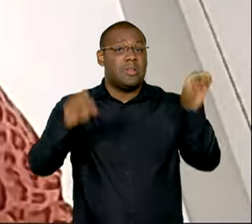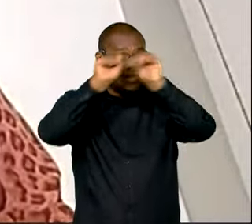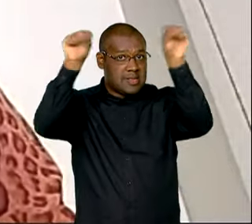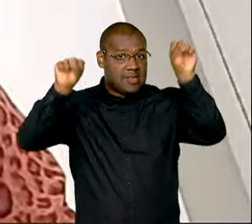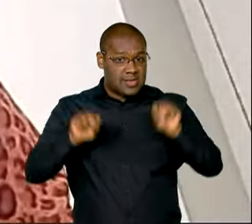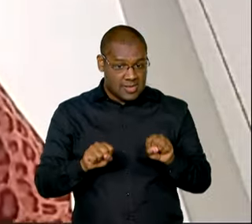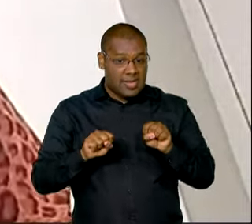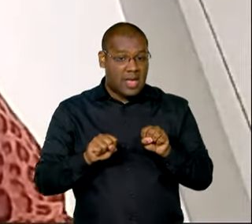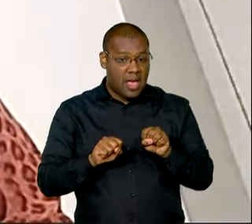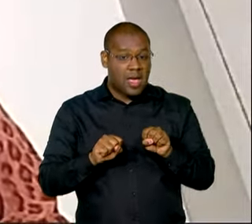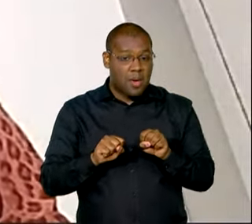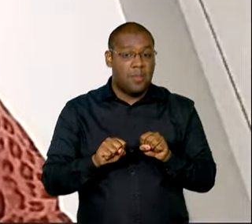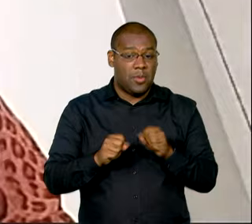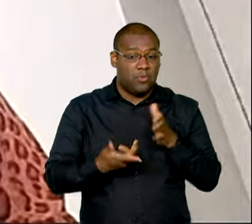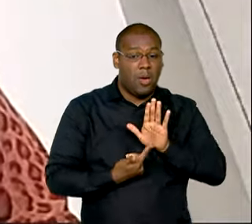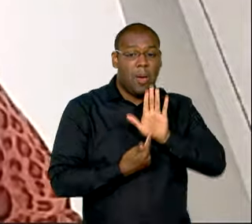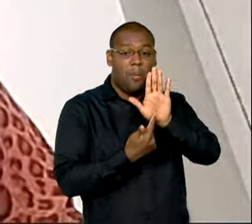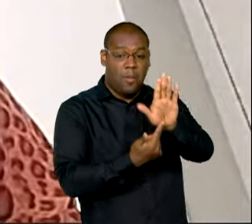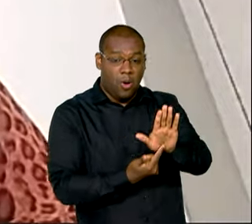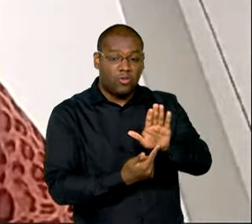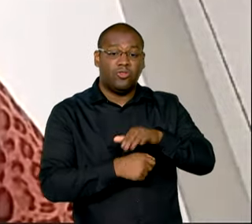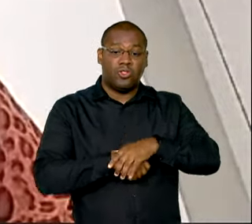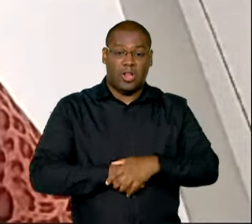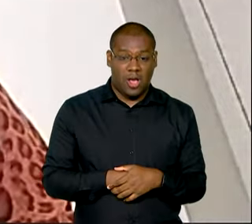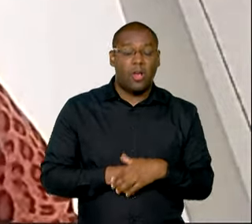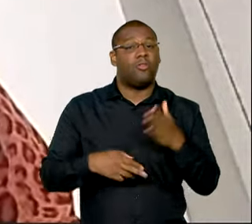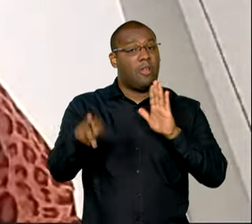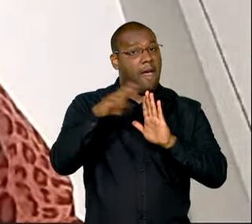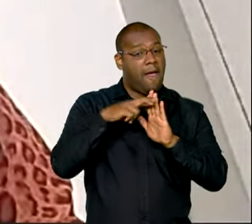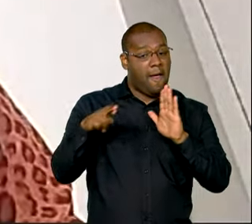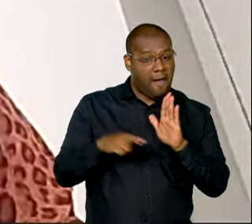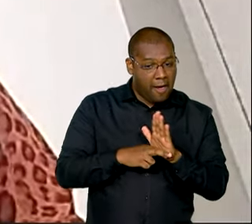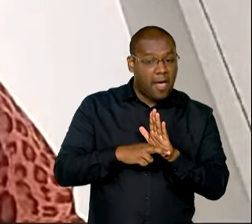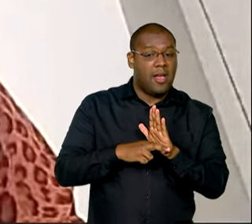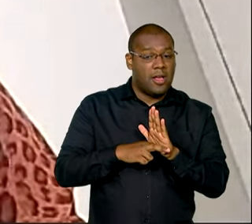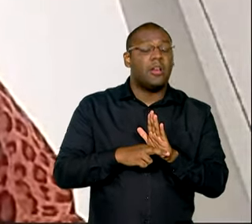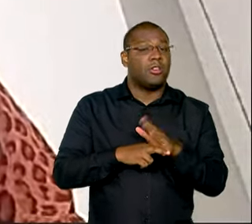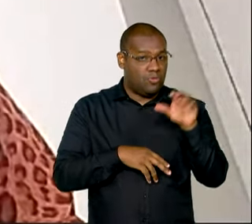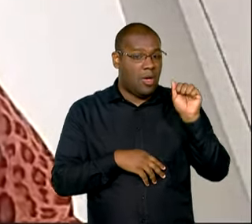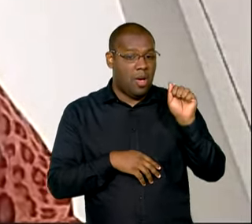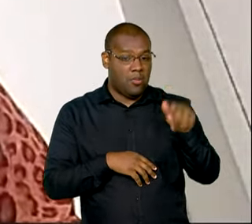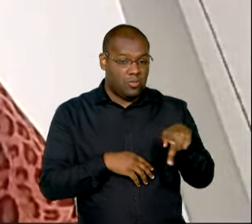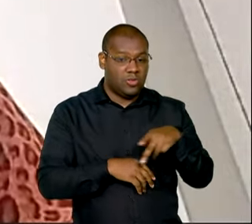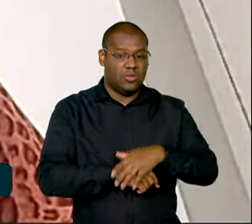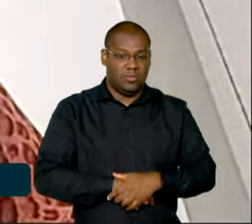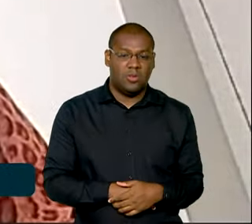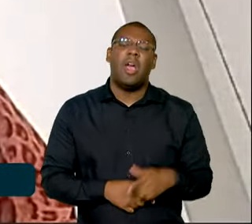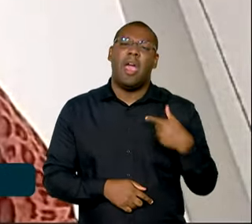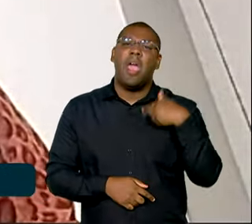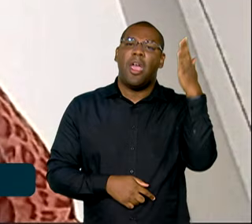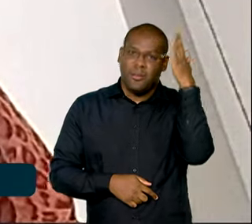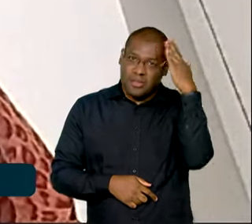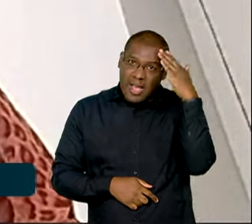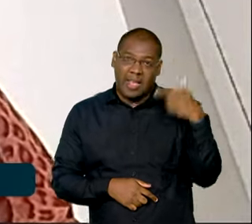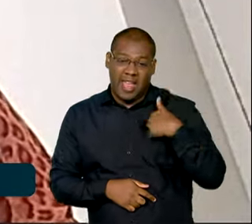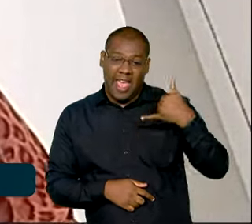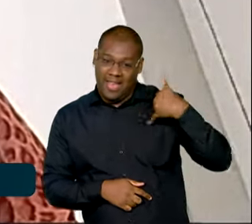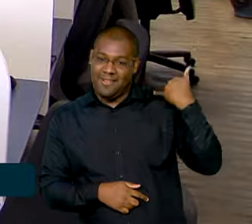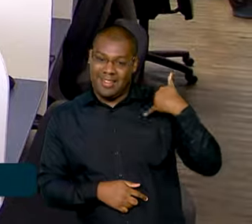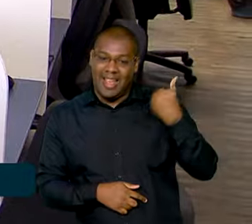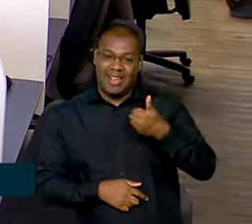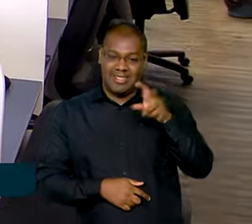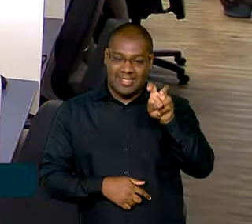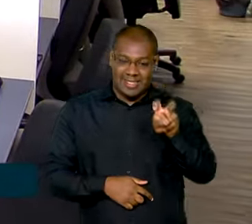as opções por onde a se aposentar, qual a regra, né? E eu já sabia que quando eu fizer 57 anos é que eu posso me